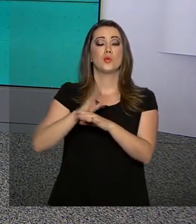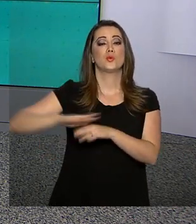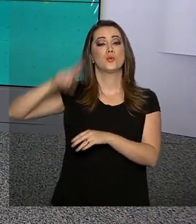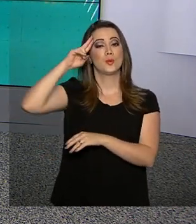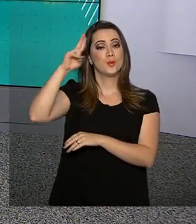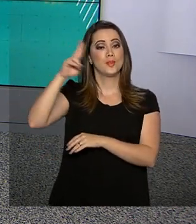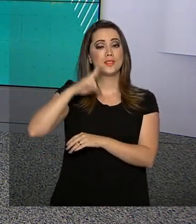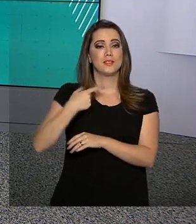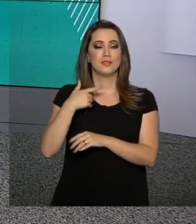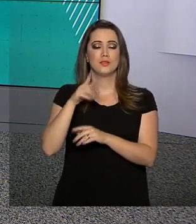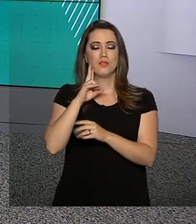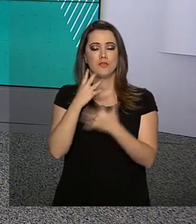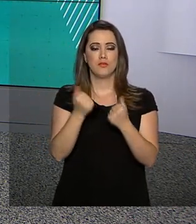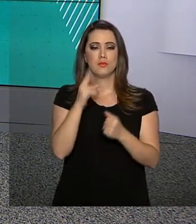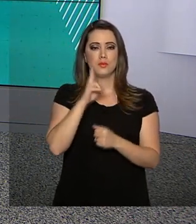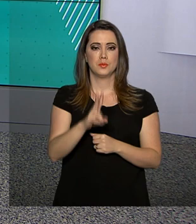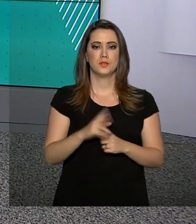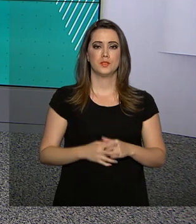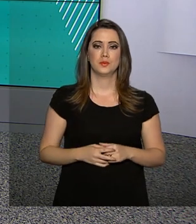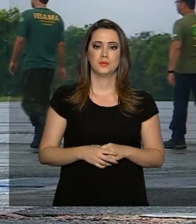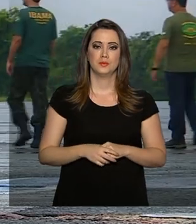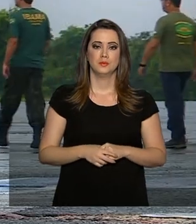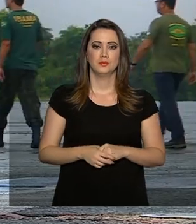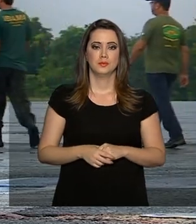reportagem de Leandro Alarcon.